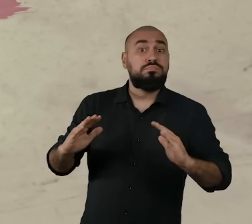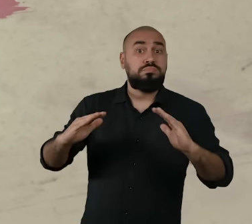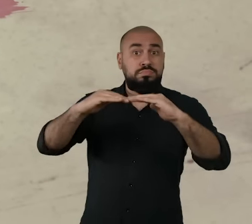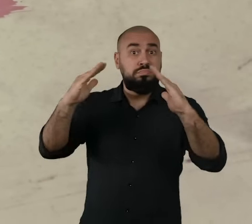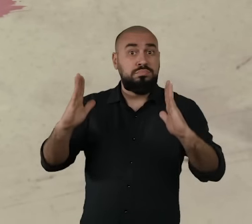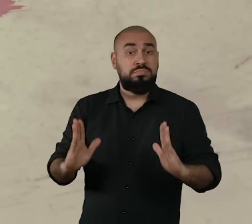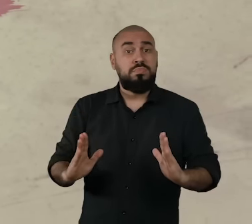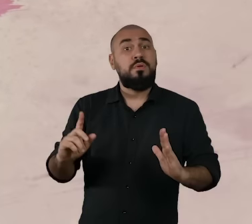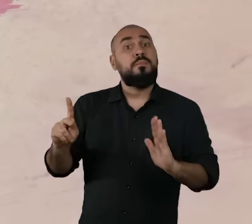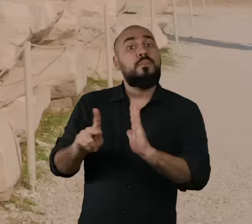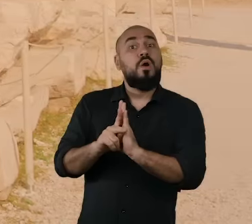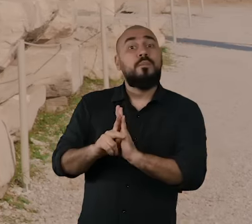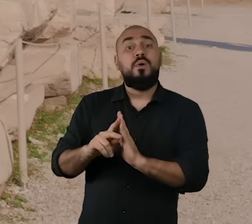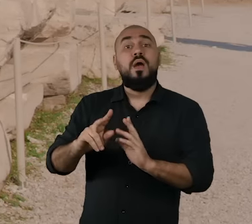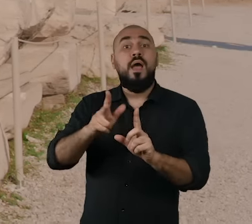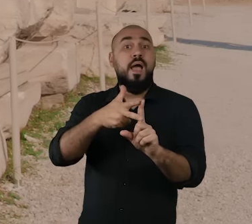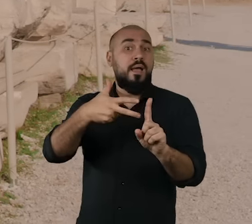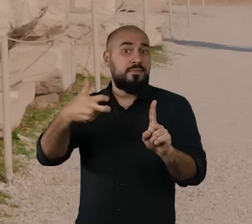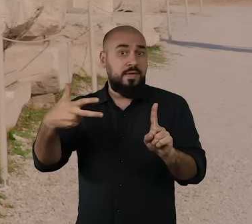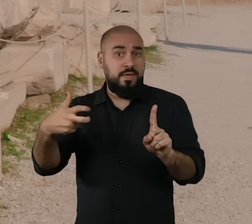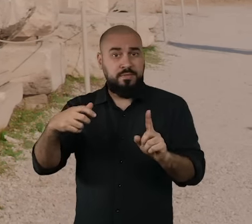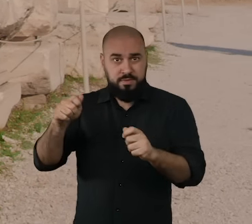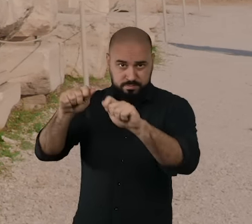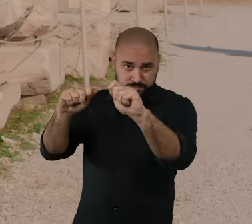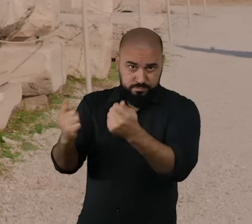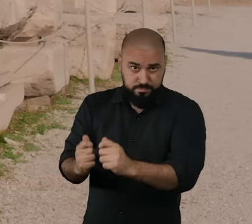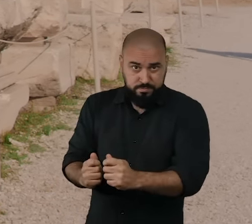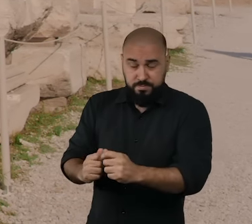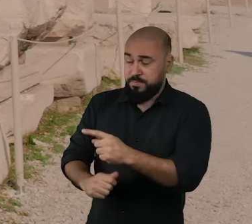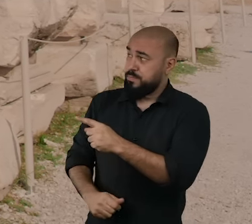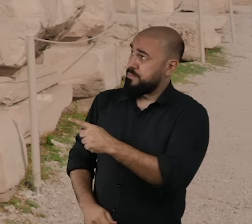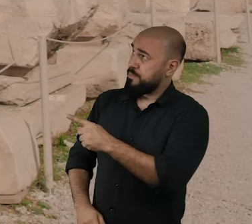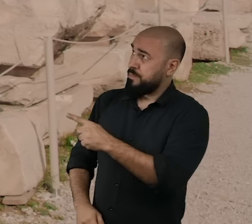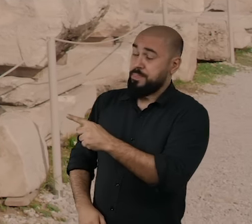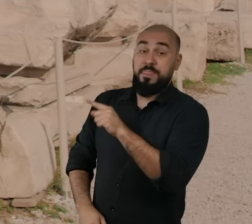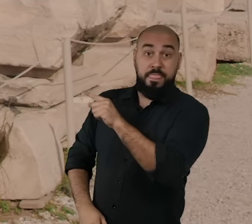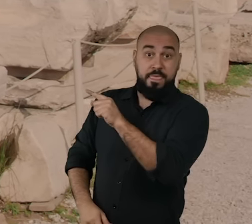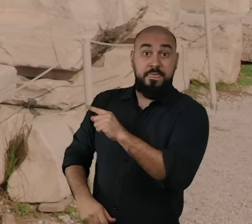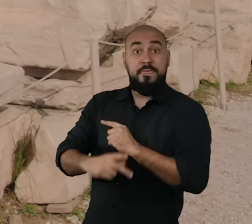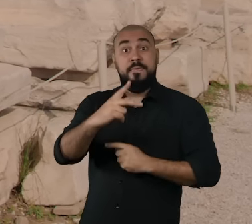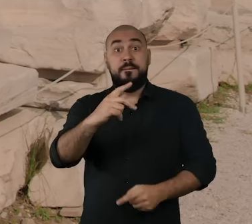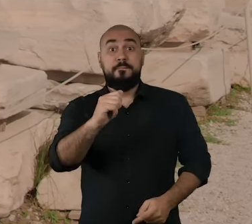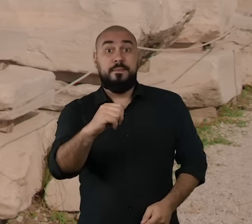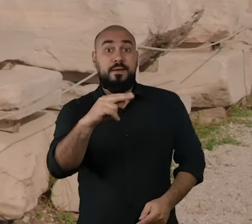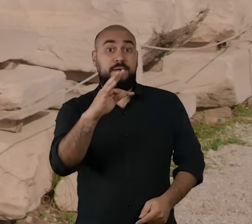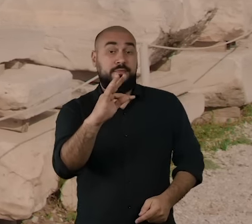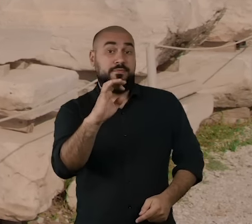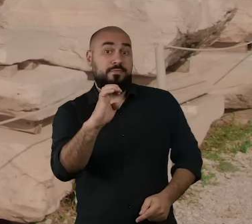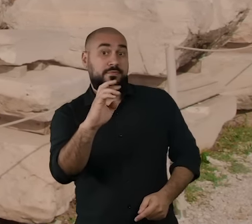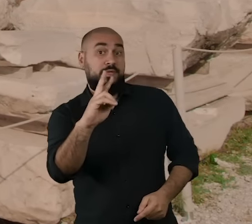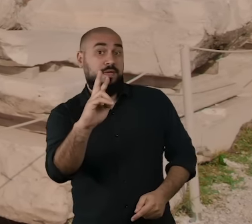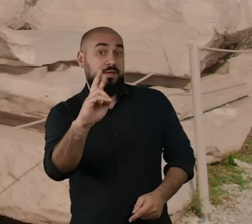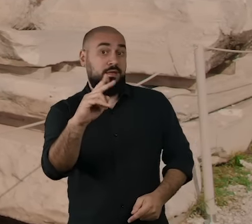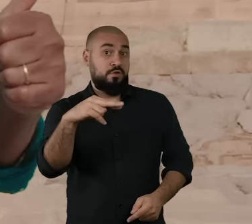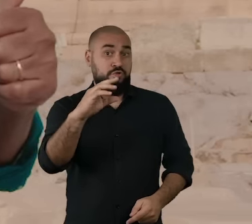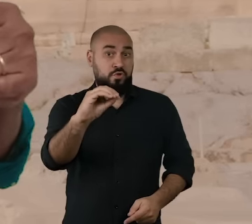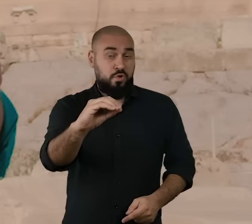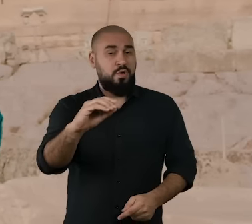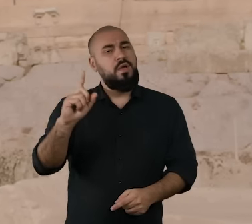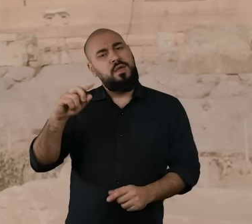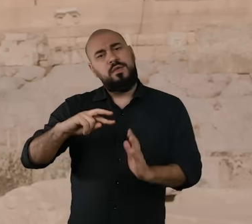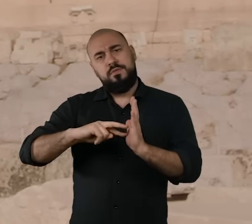à grande deusa Atena. O nome do monumento, paternon, que vem da palavra grega para virgem ou donzela.